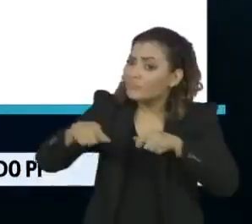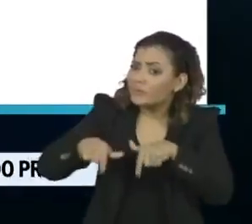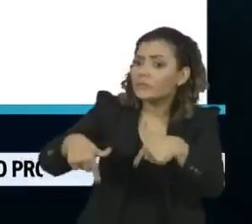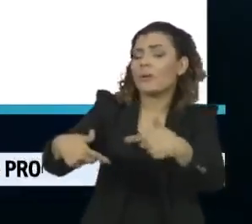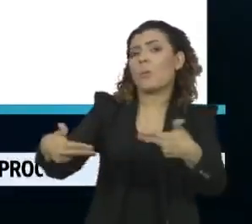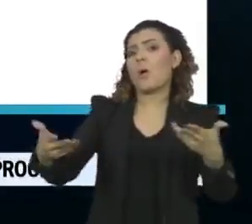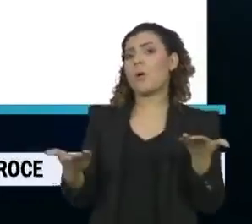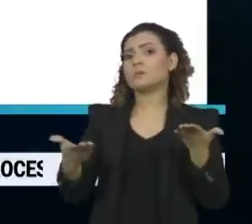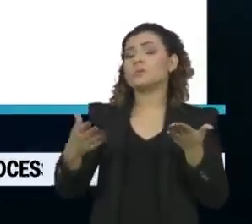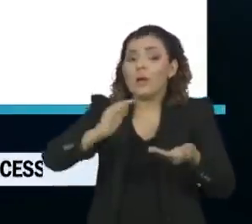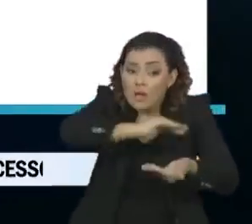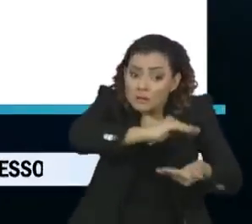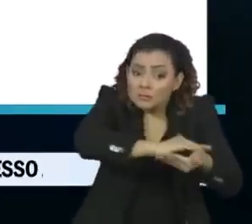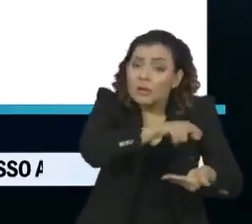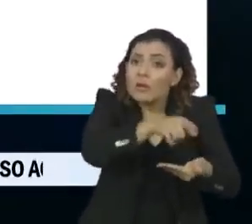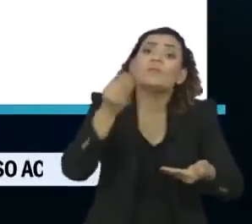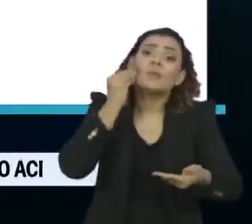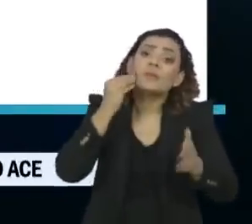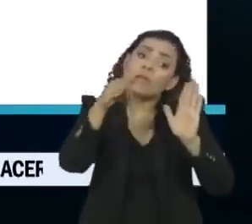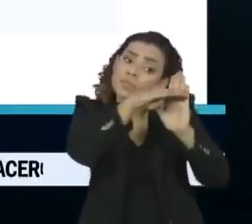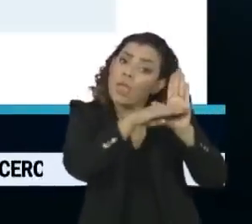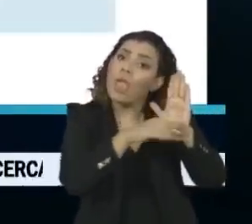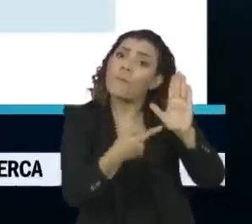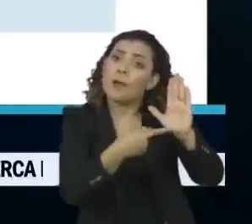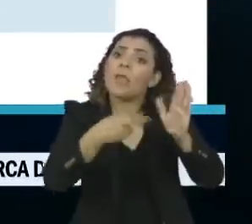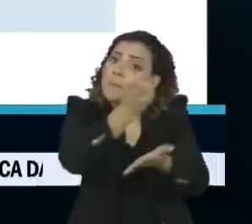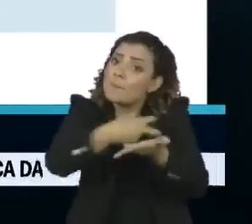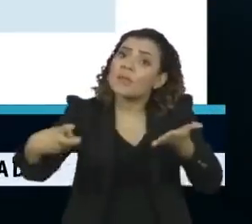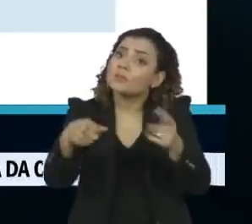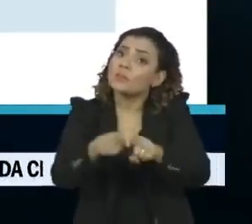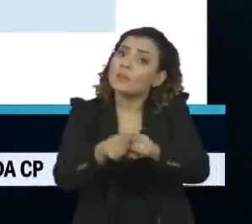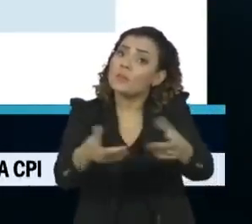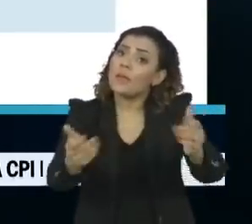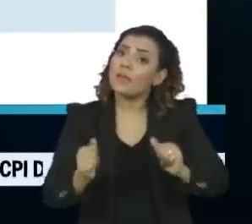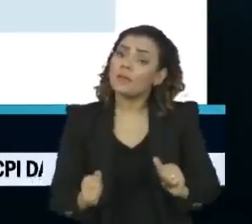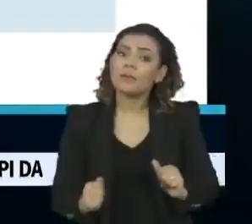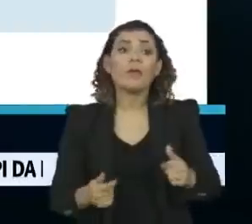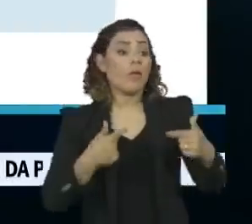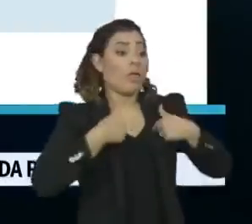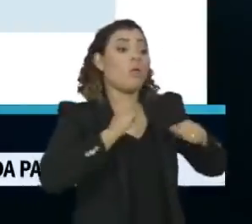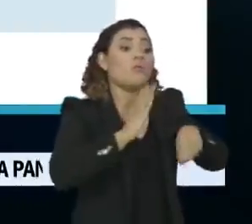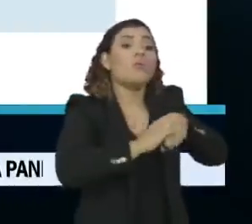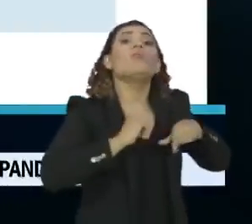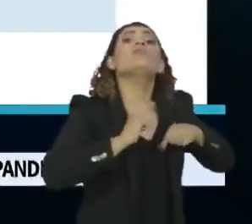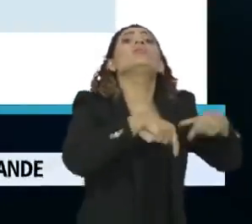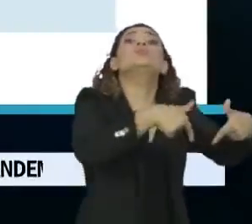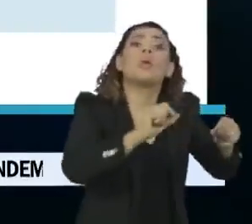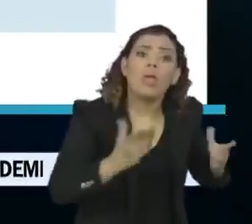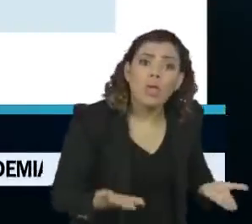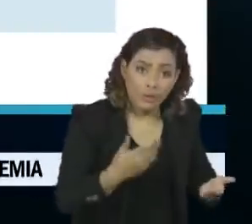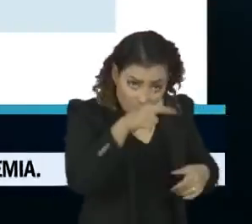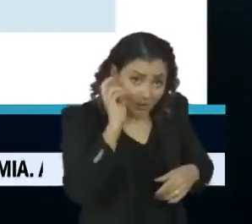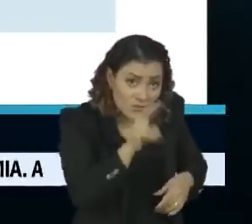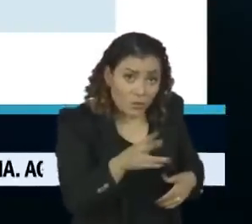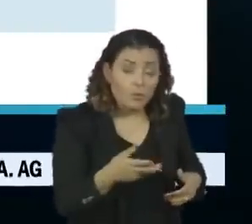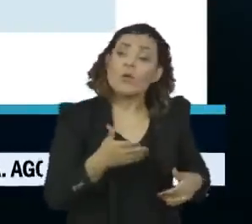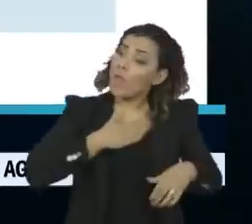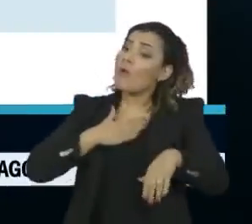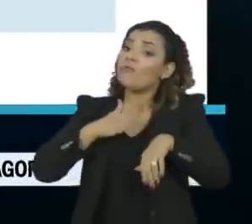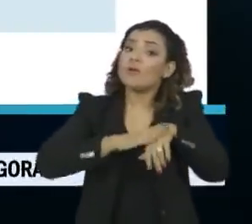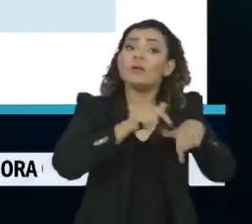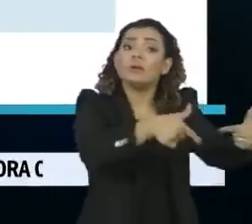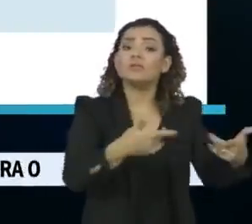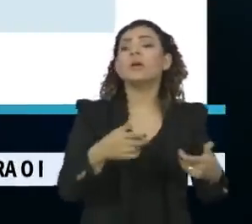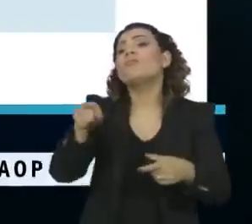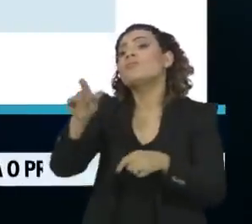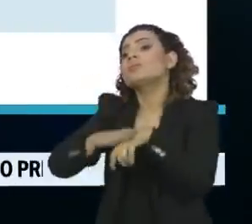adicionar o Supremo para botar em pauta o impeachment também. E o que eu fiz? O senhor não viu o eu fiz, não? Parece que você fez. Você fez